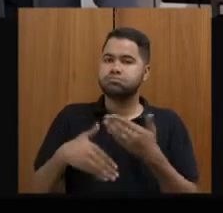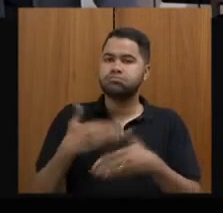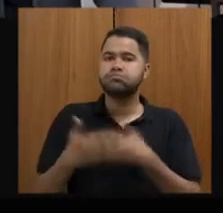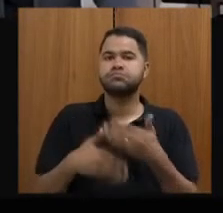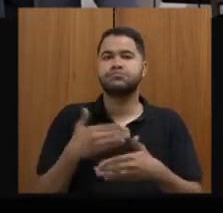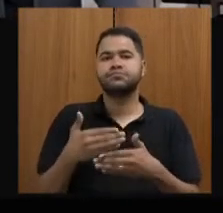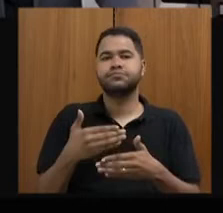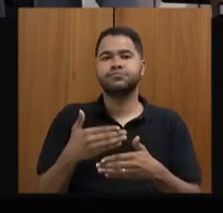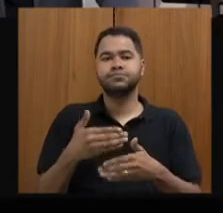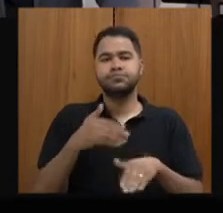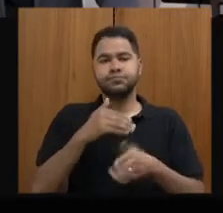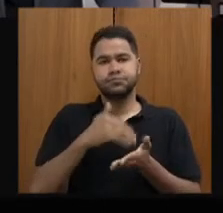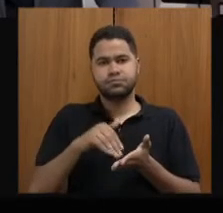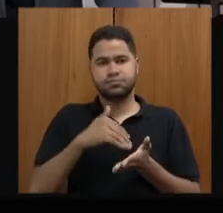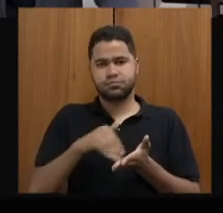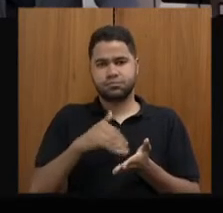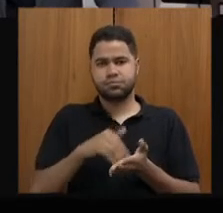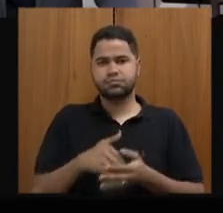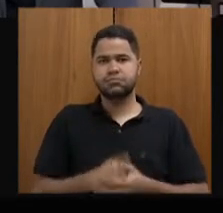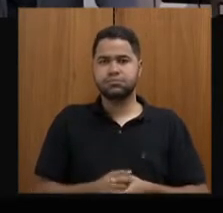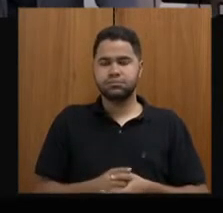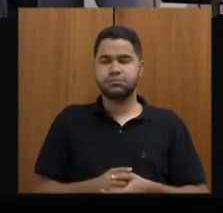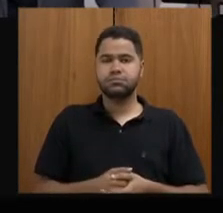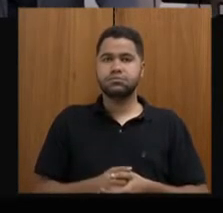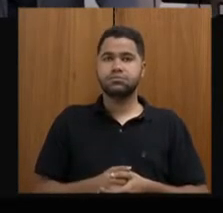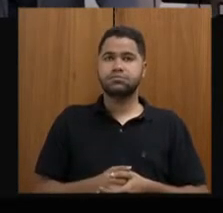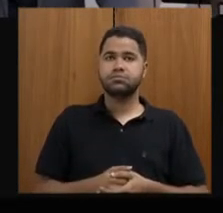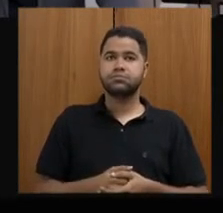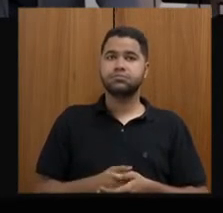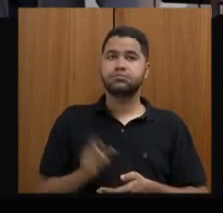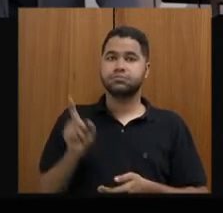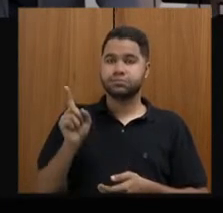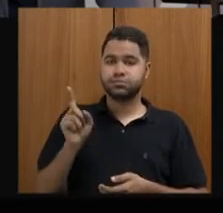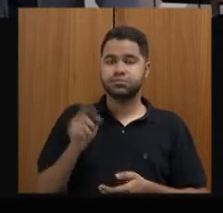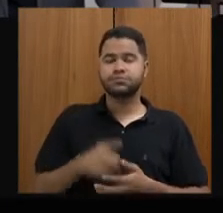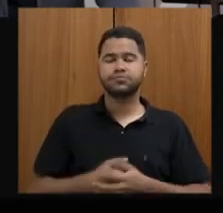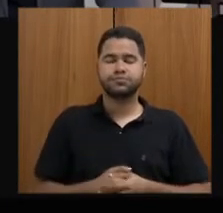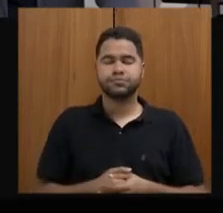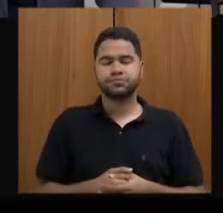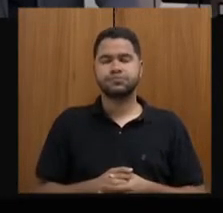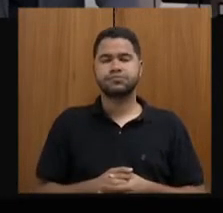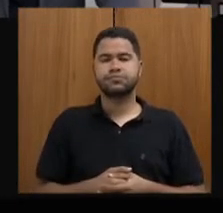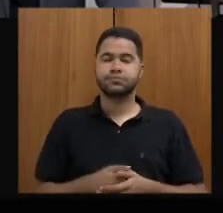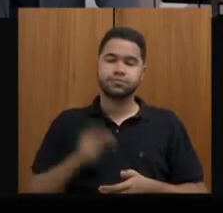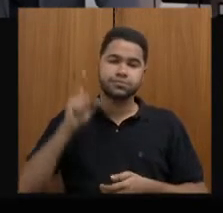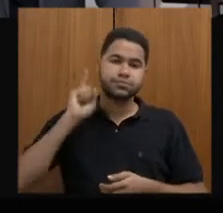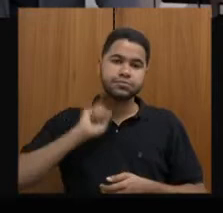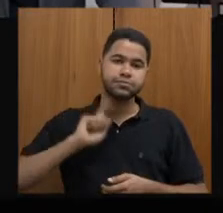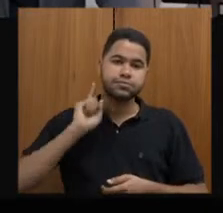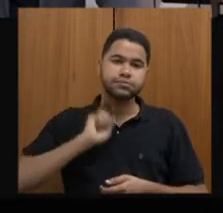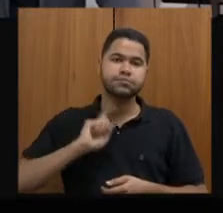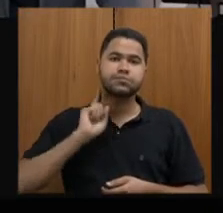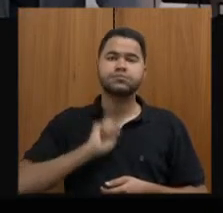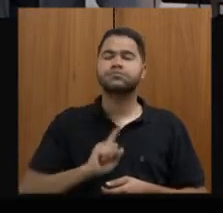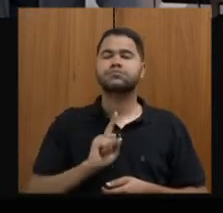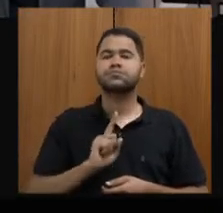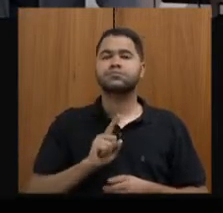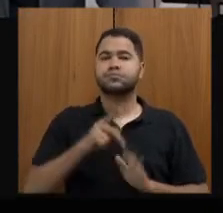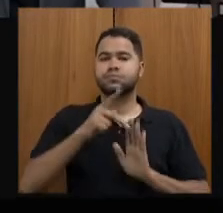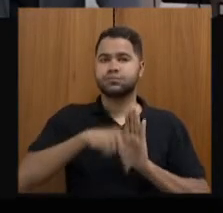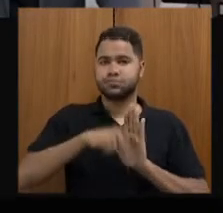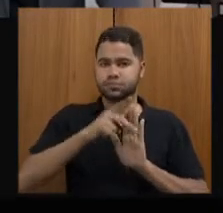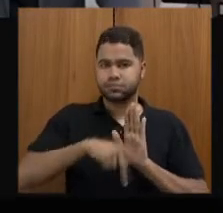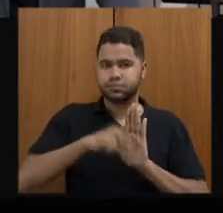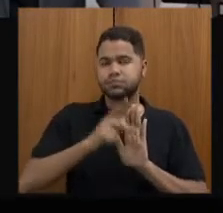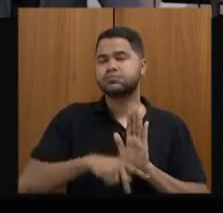Desenvolvimento. Pode passar? O Semestre Turístico Minas Gerais, que é um projeto